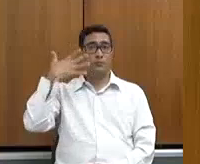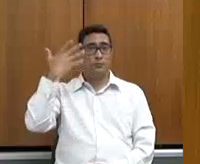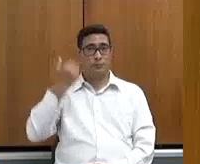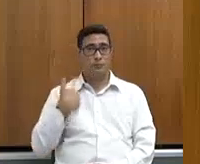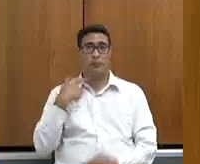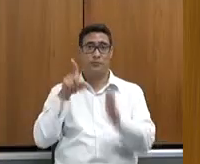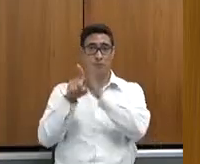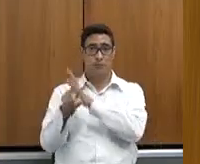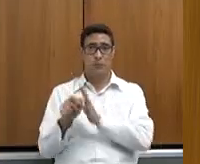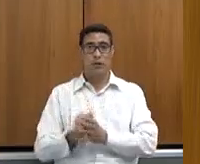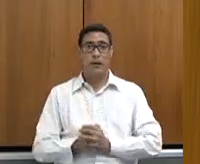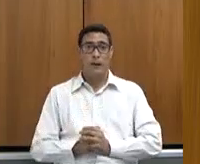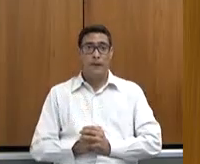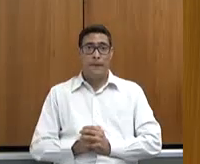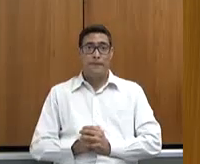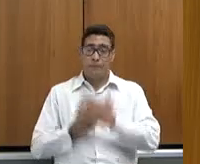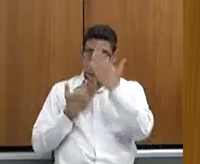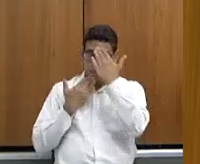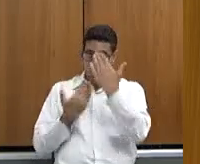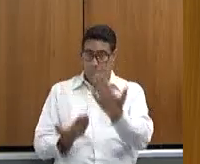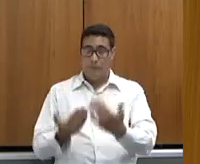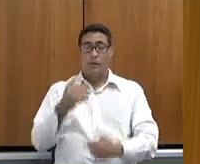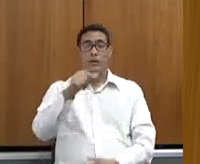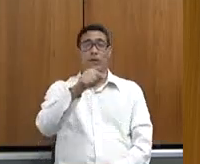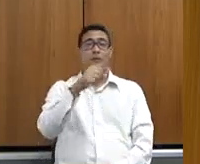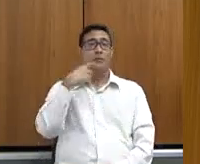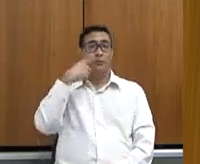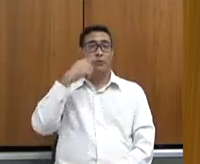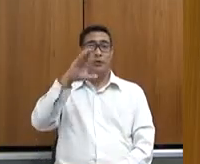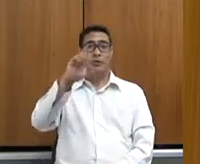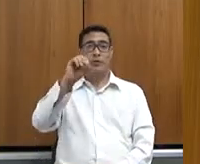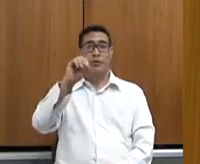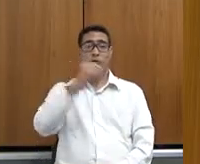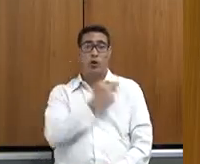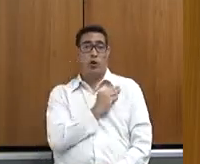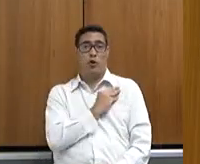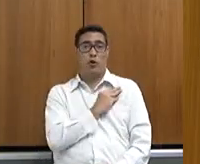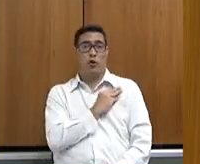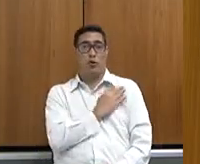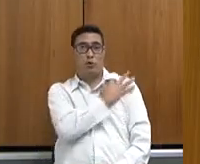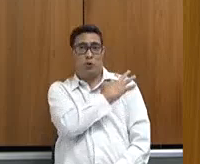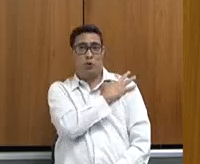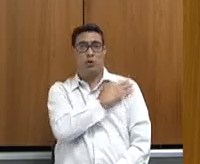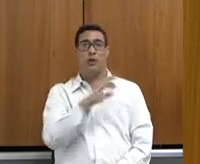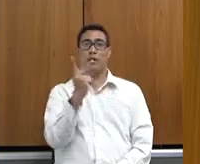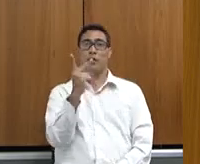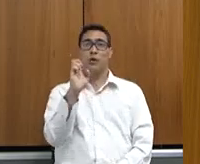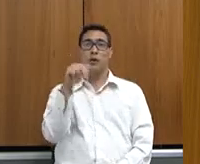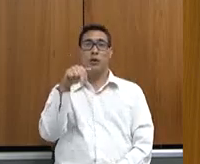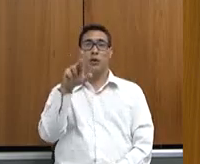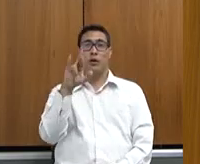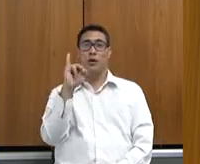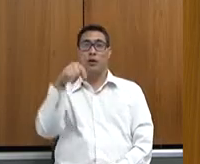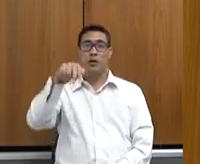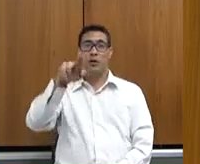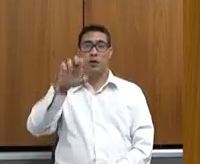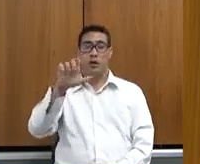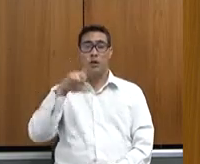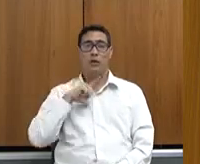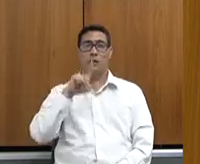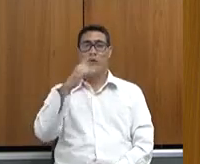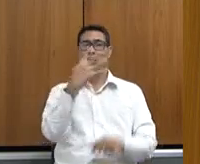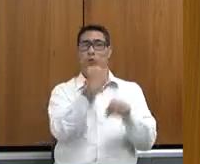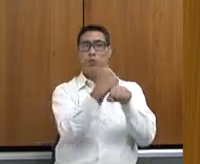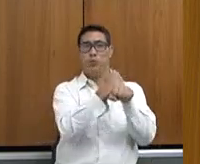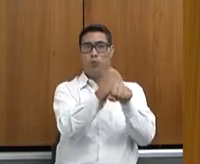deputado Coronel Henrique. Cumprimentar o meu trabalho diante desta comissão durante os quatro